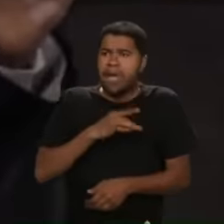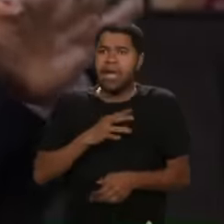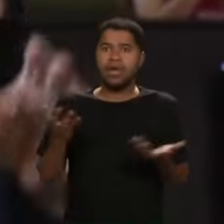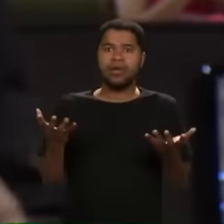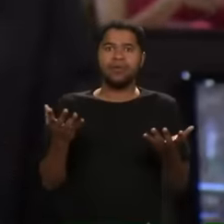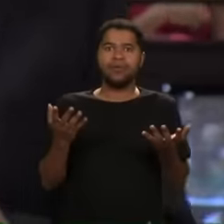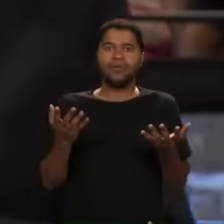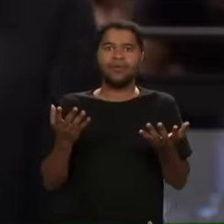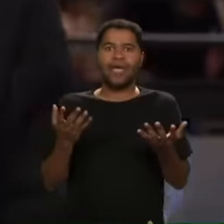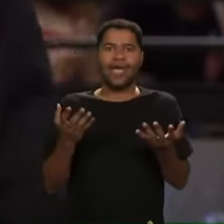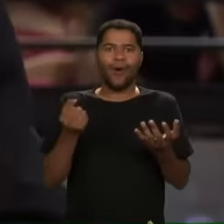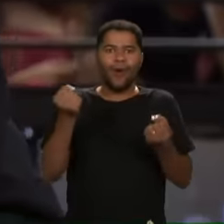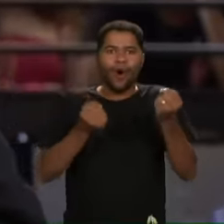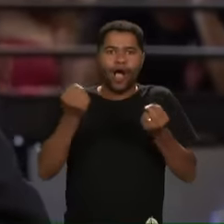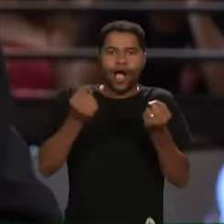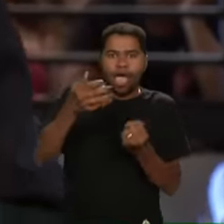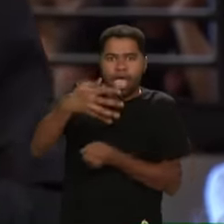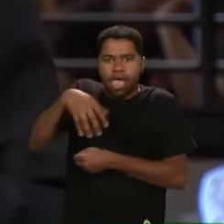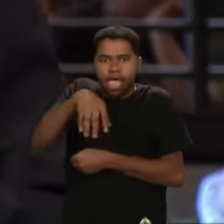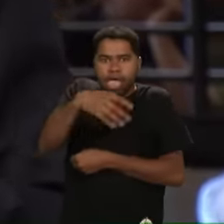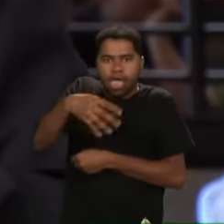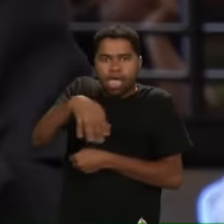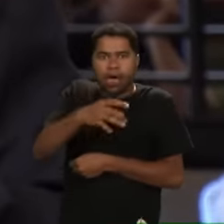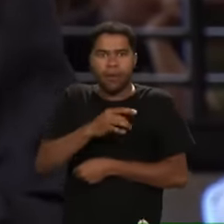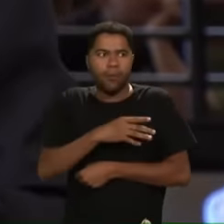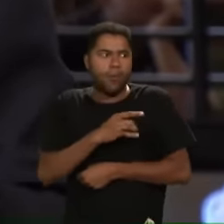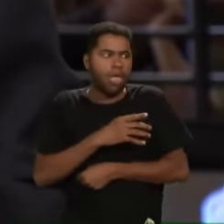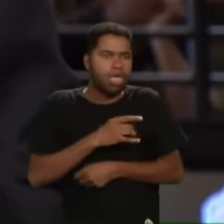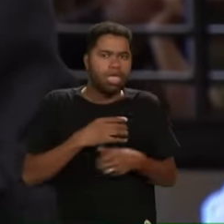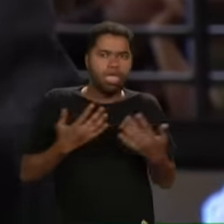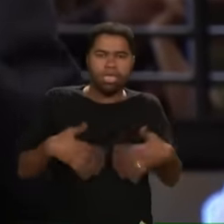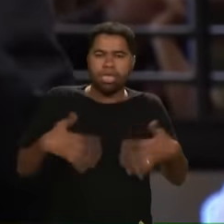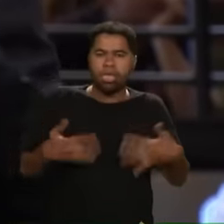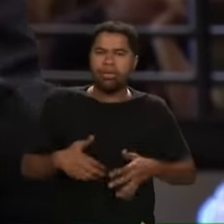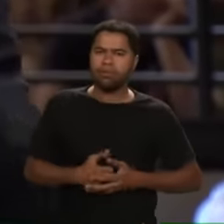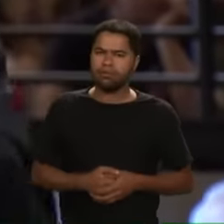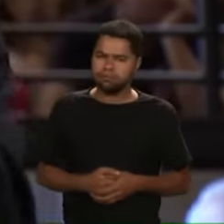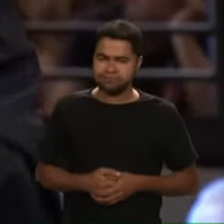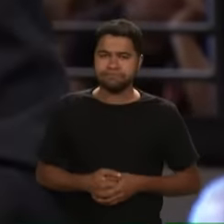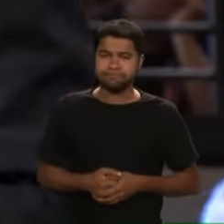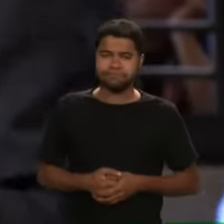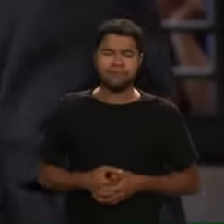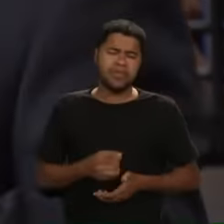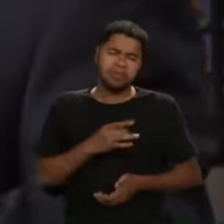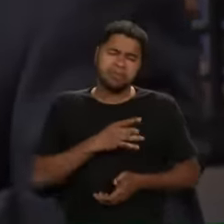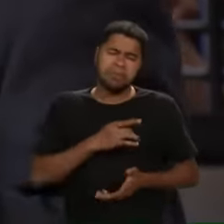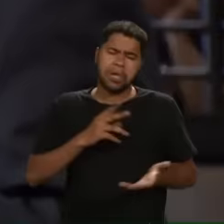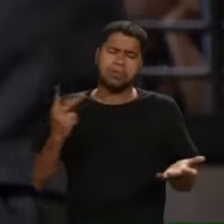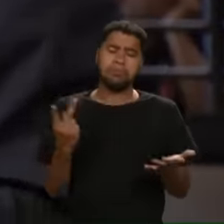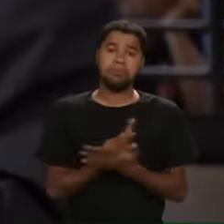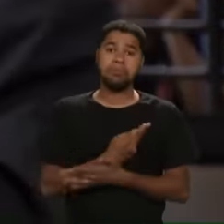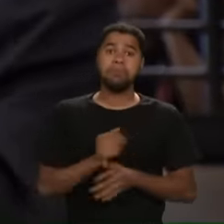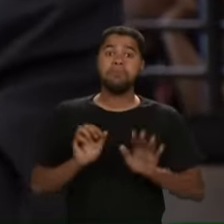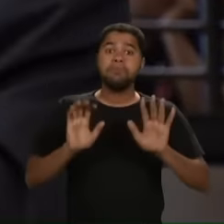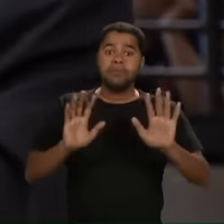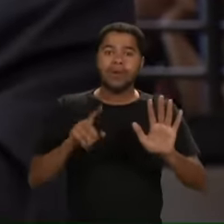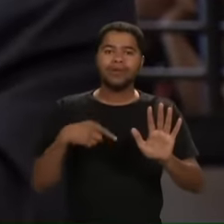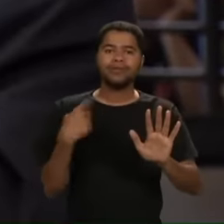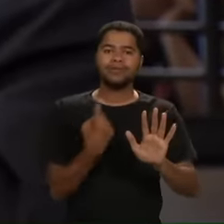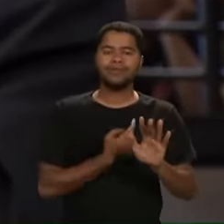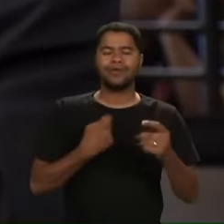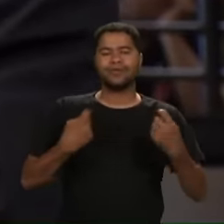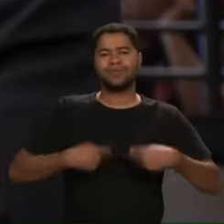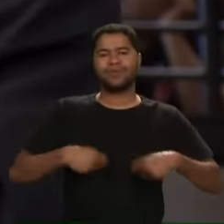Carro fantasma Medo O medo está aí Mas algo que nós precisamos